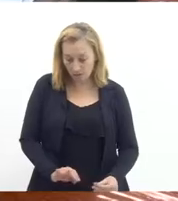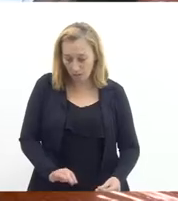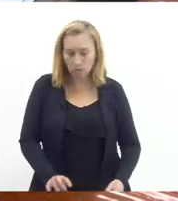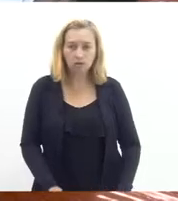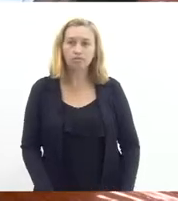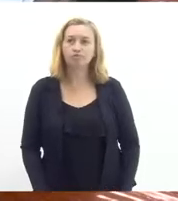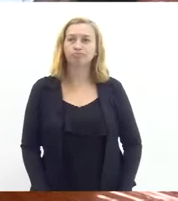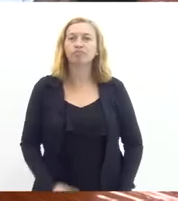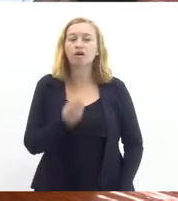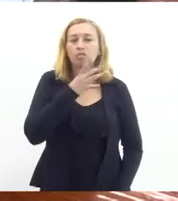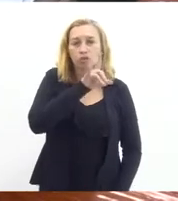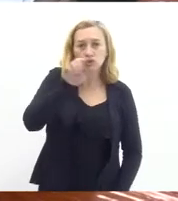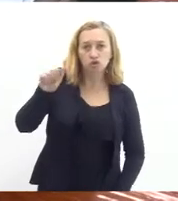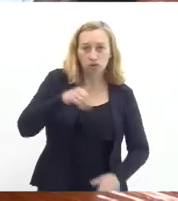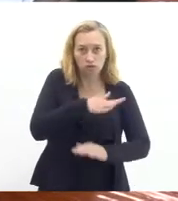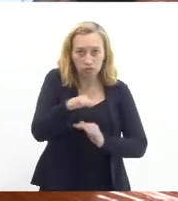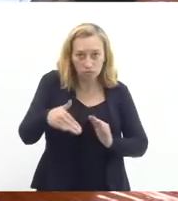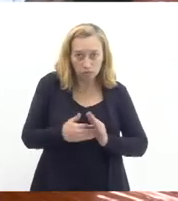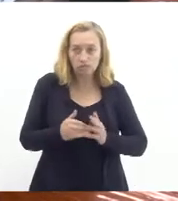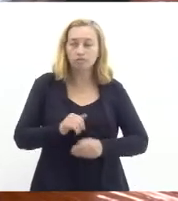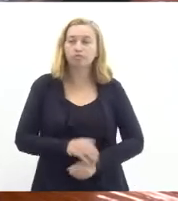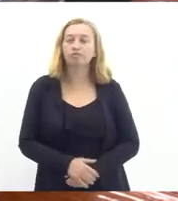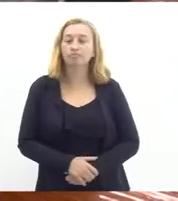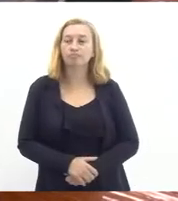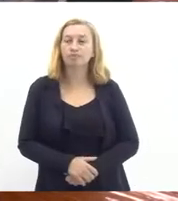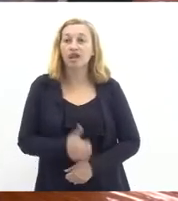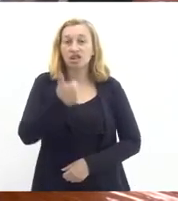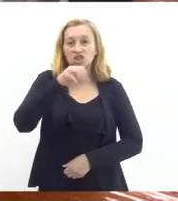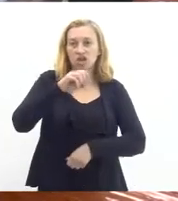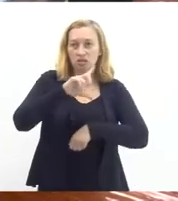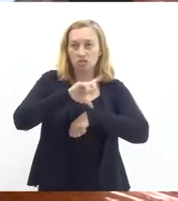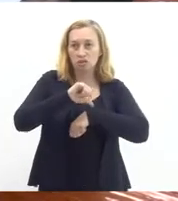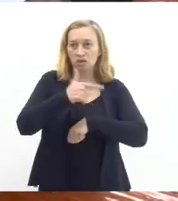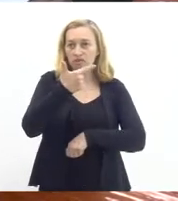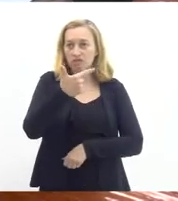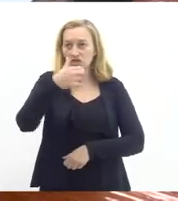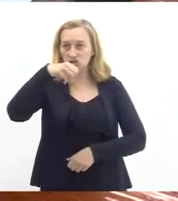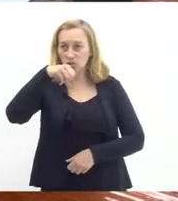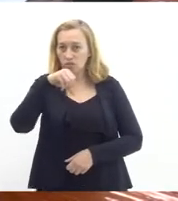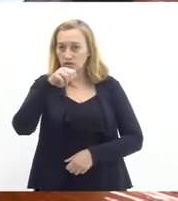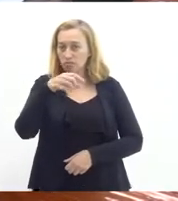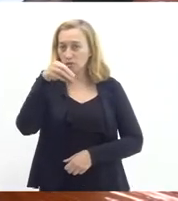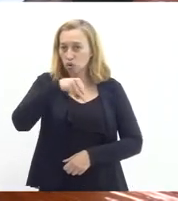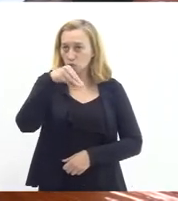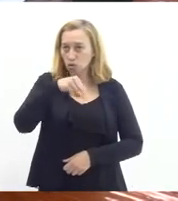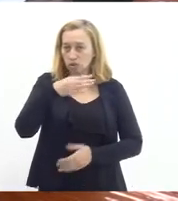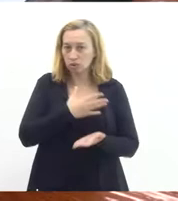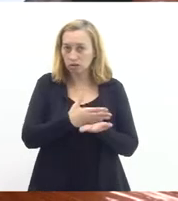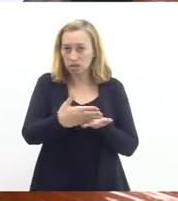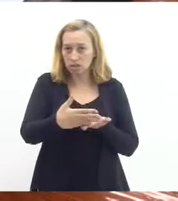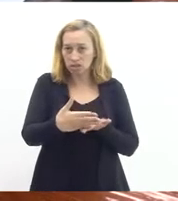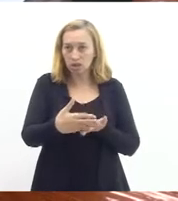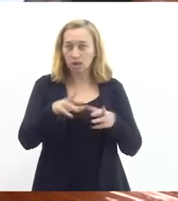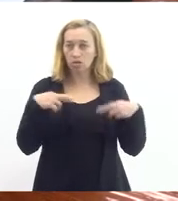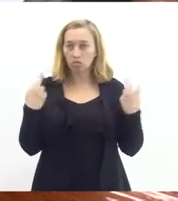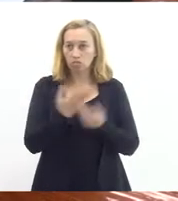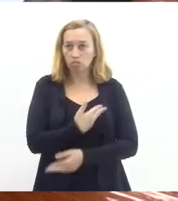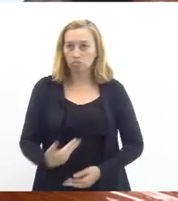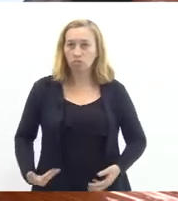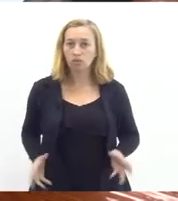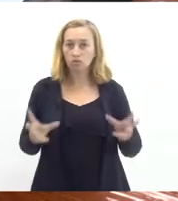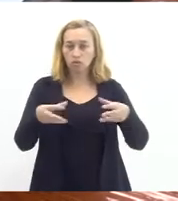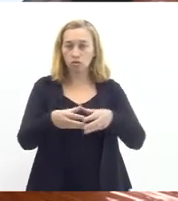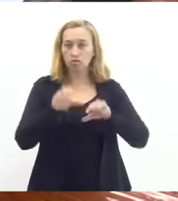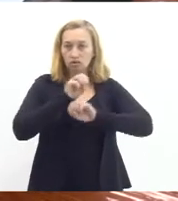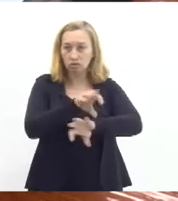Bom dia a todas e todos. Às 10 horas e 29 minutos, damos início à audiência pública da Comissão de